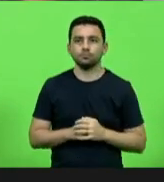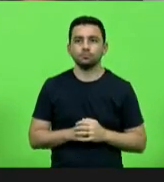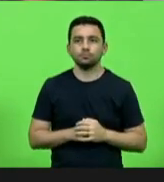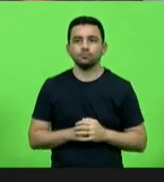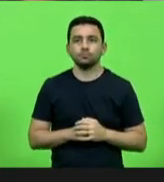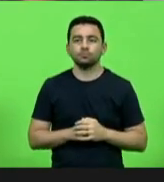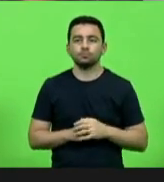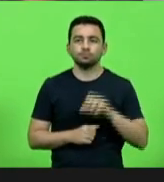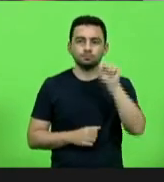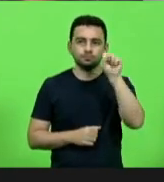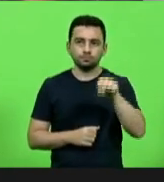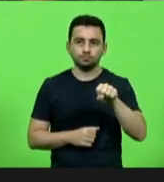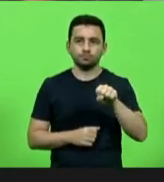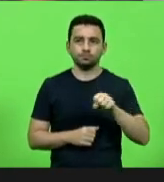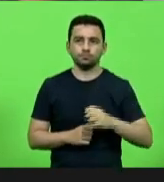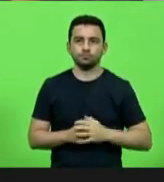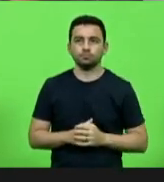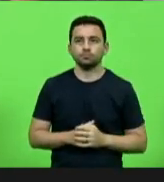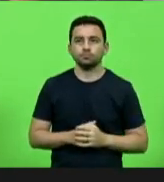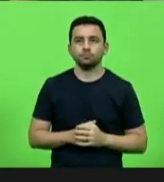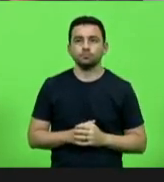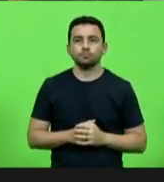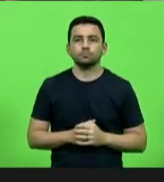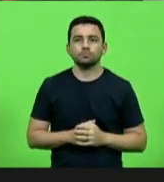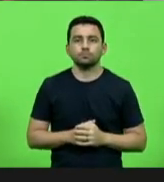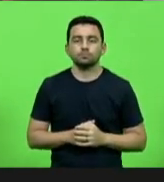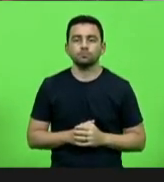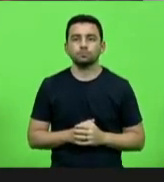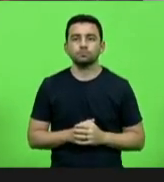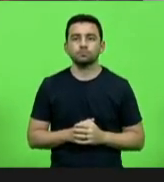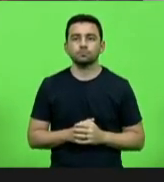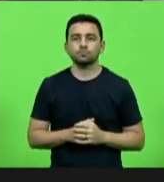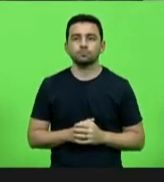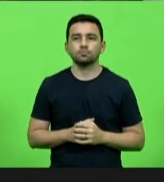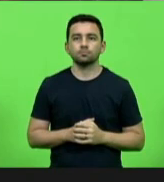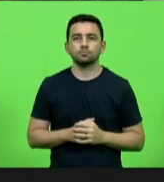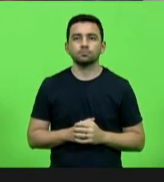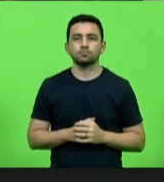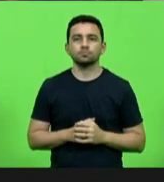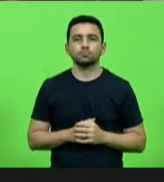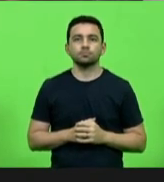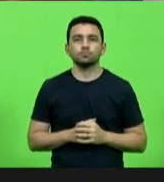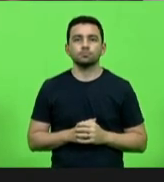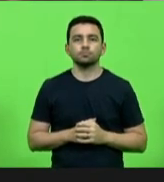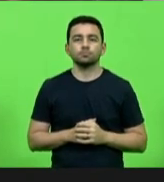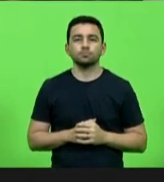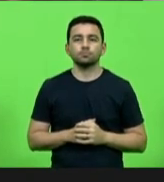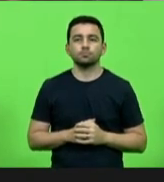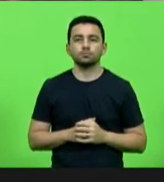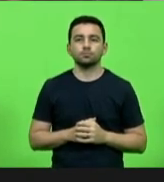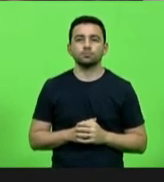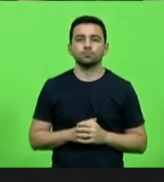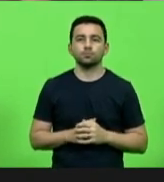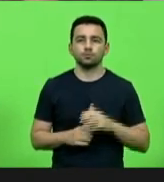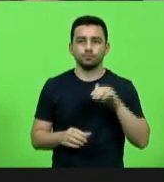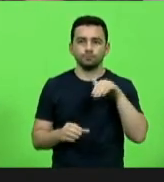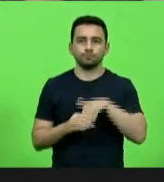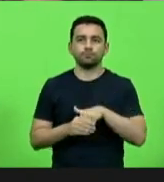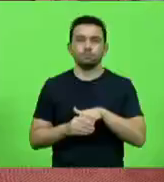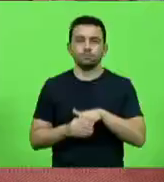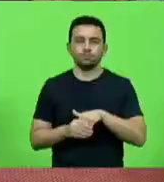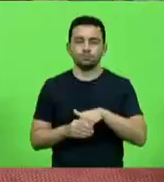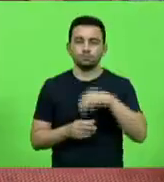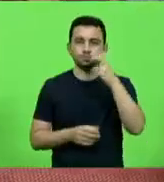Voto sim, presidente. Deputada Luciane Carminati vota sim, presidente. Como vota o deputado Luiz Fernando Vampiro.